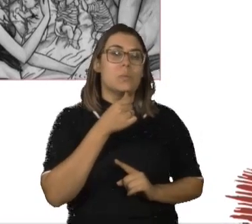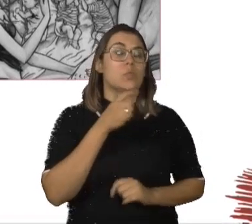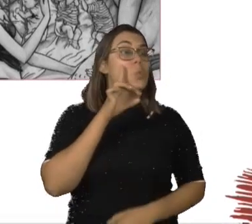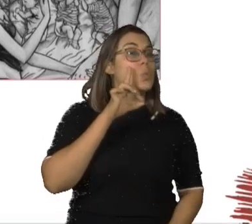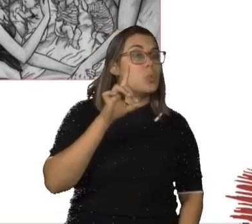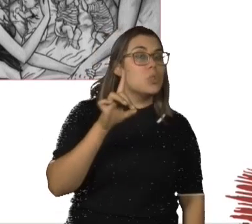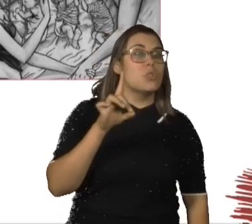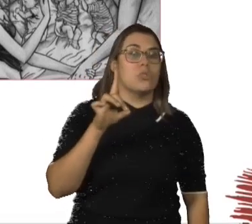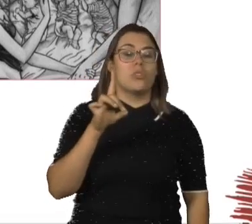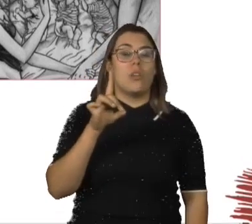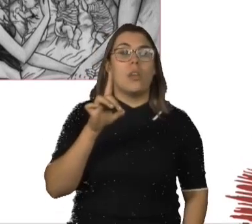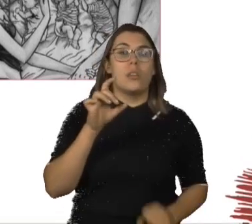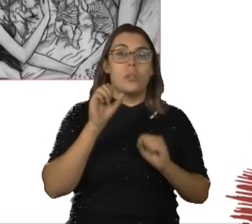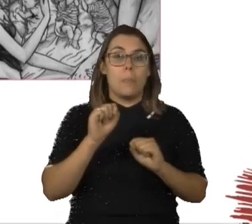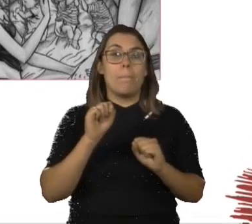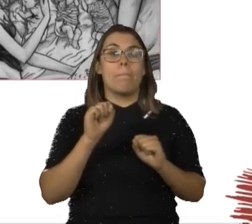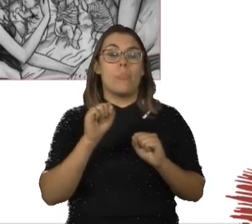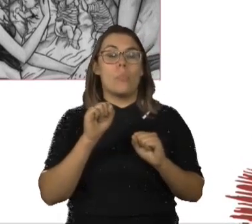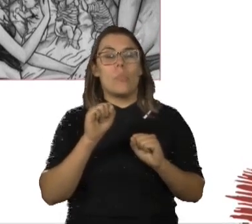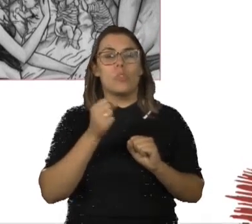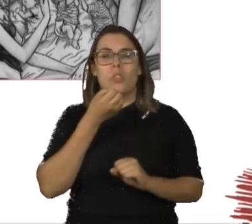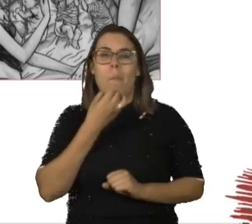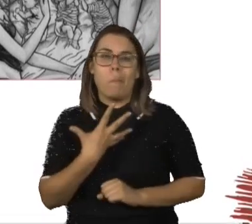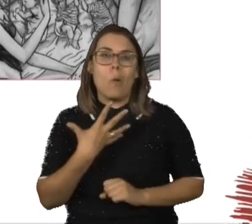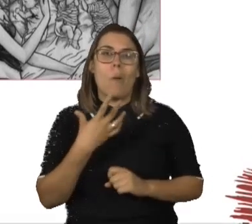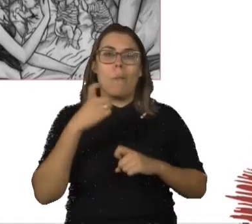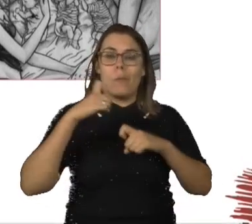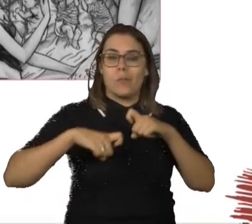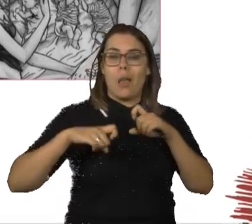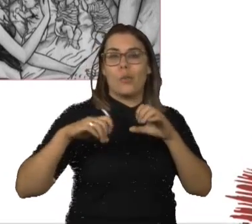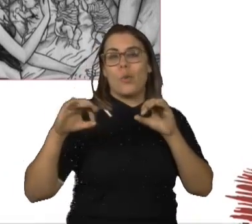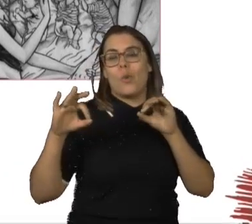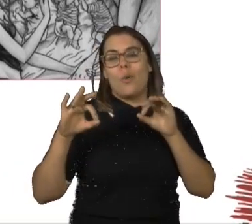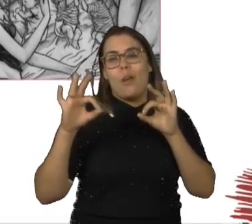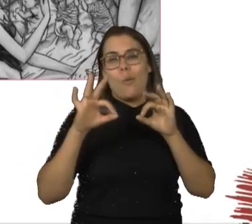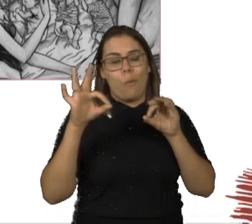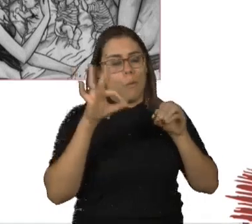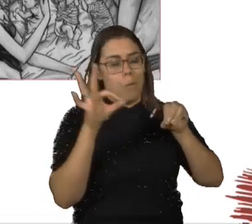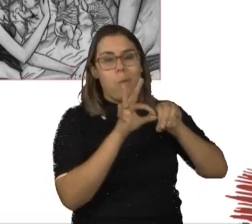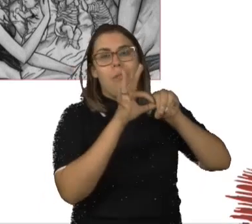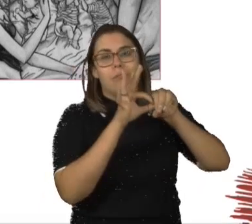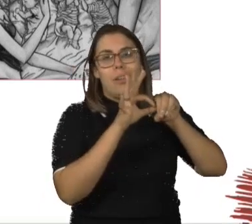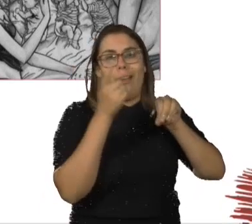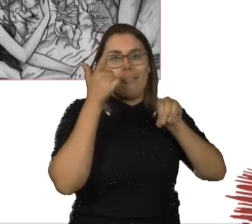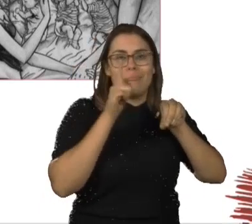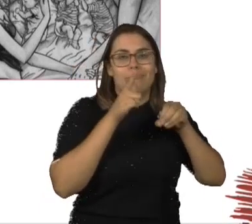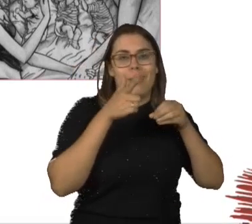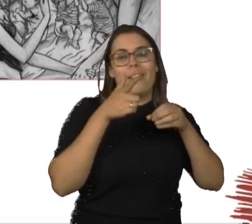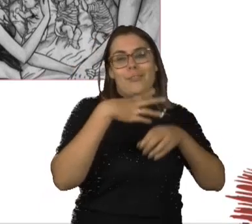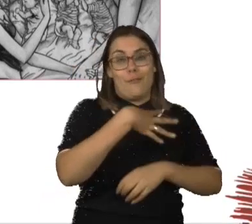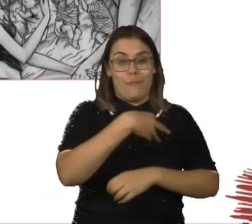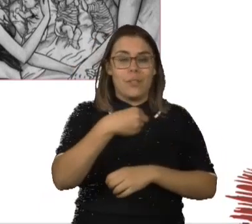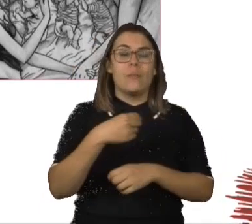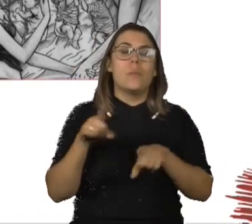férteis, desculpe, e da menstruação, uma mulher sentada num banco, dando o seio de mamá para um bebê,